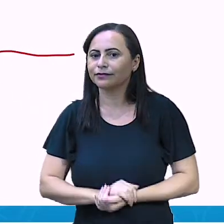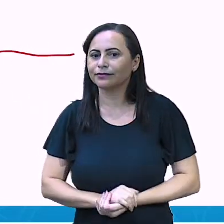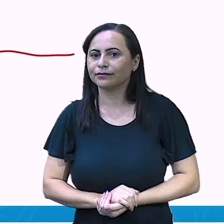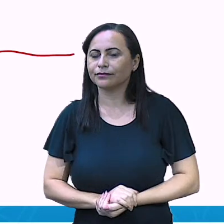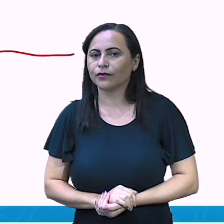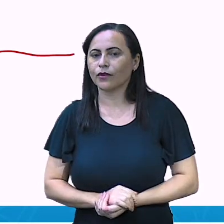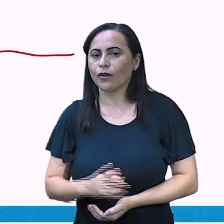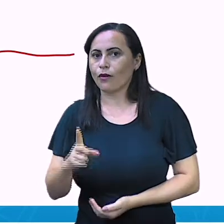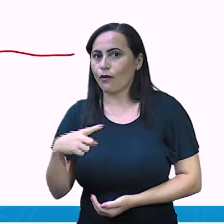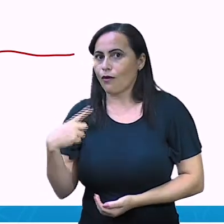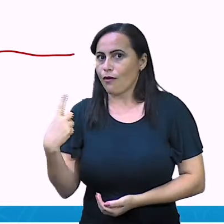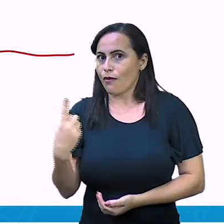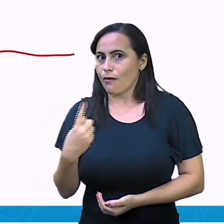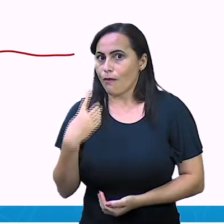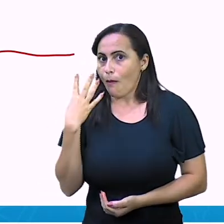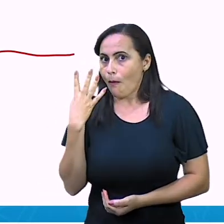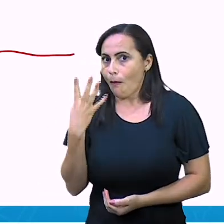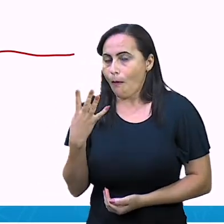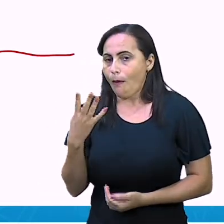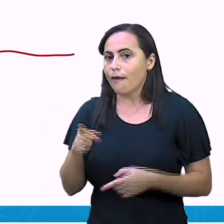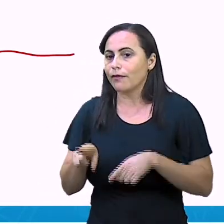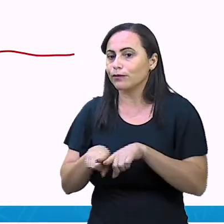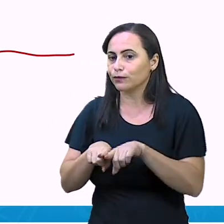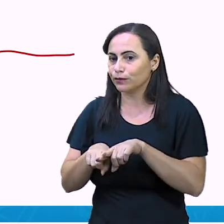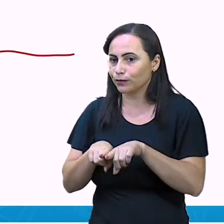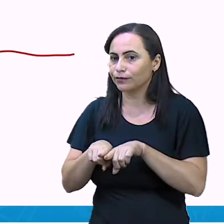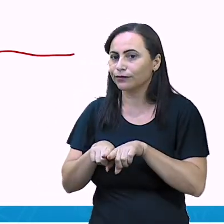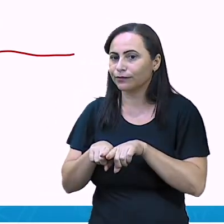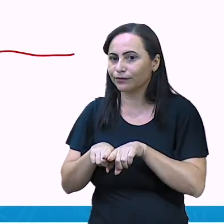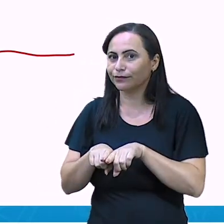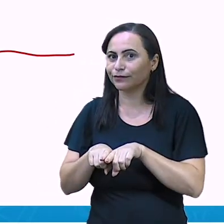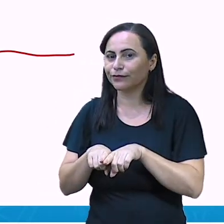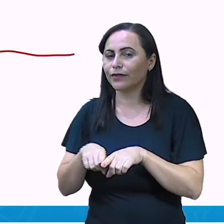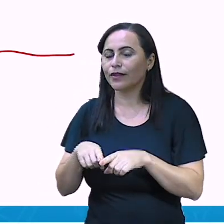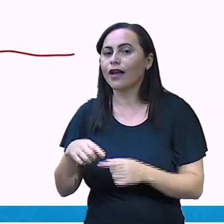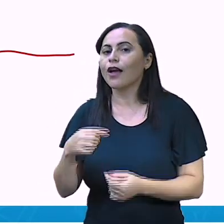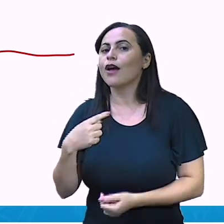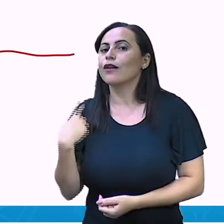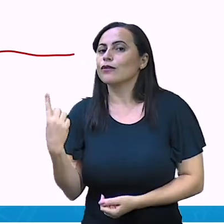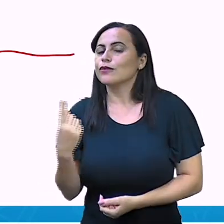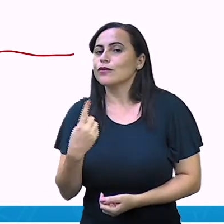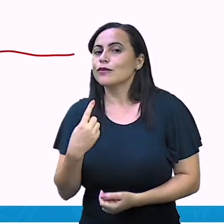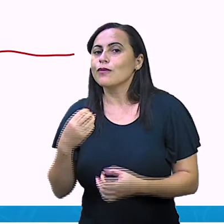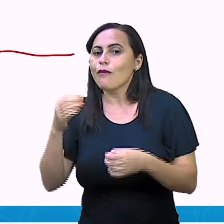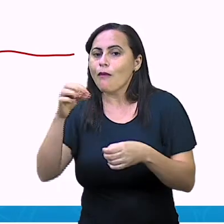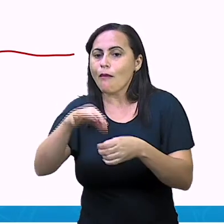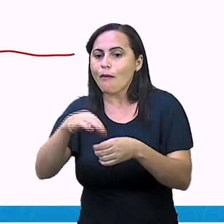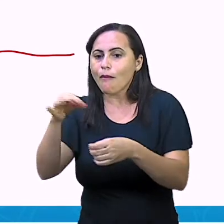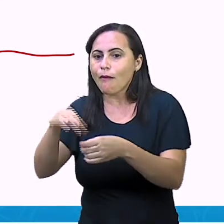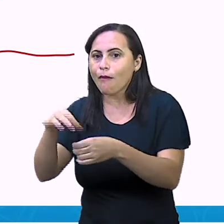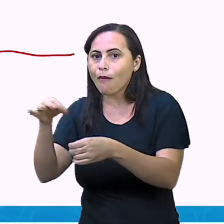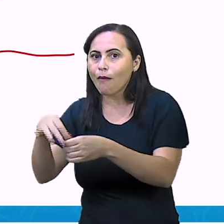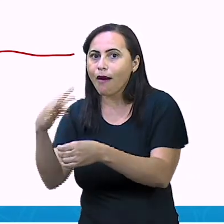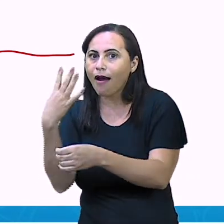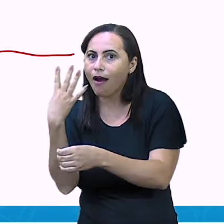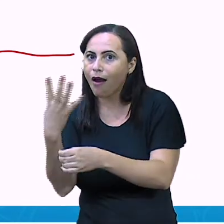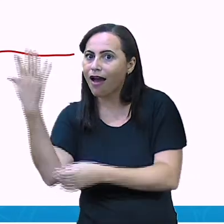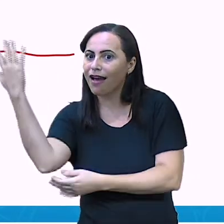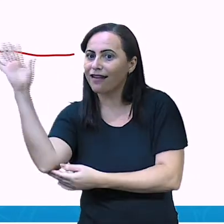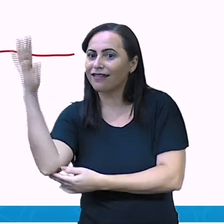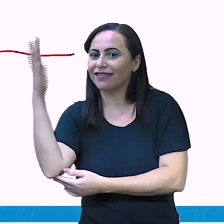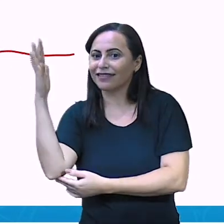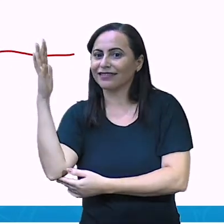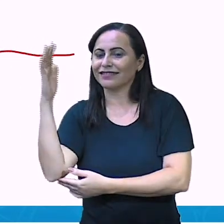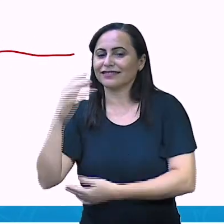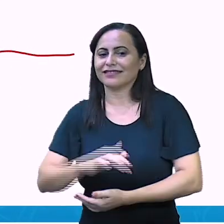irmãos, professora Luciene Nós plantamos quatro árvores Que lindo! Lindo,